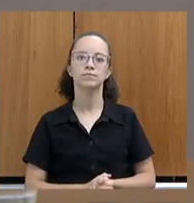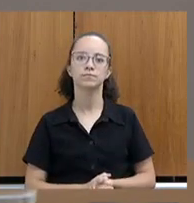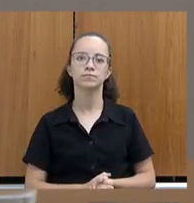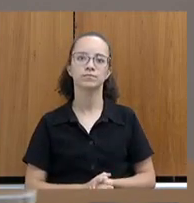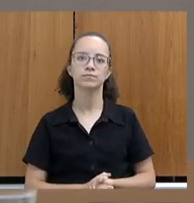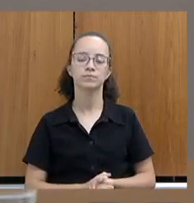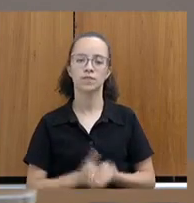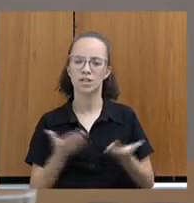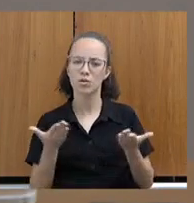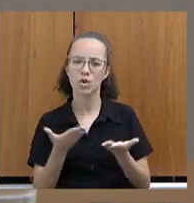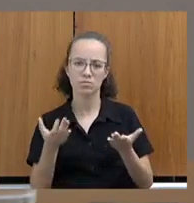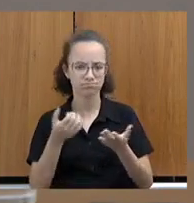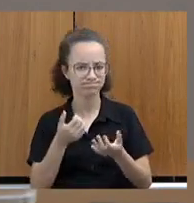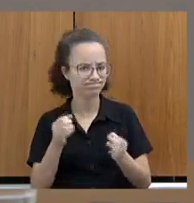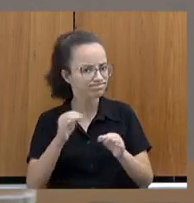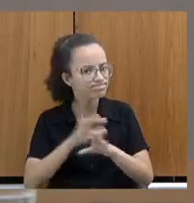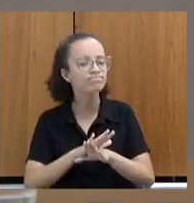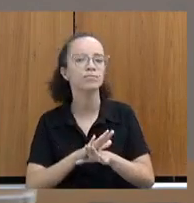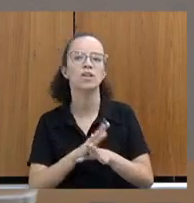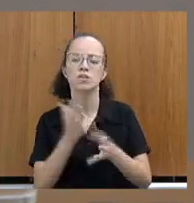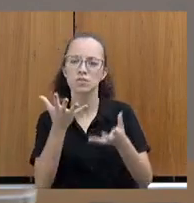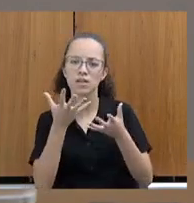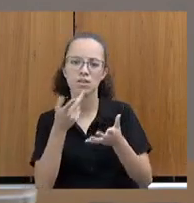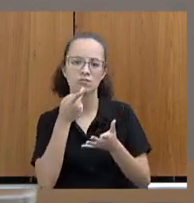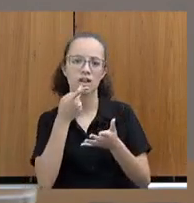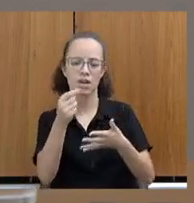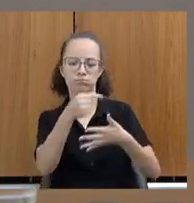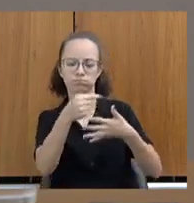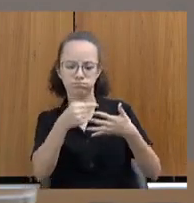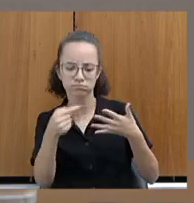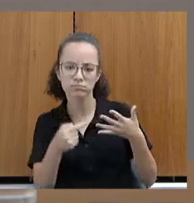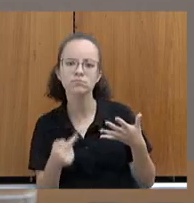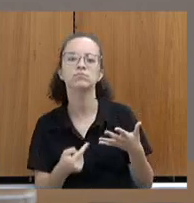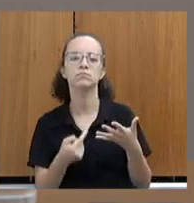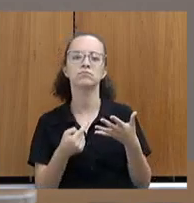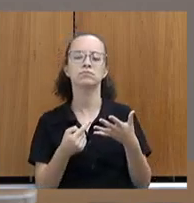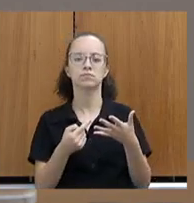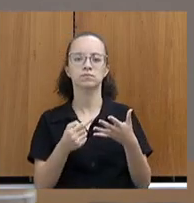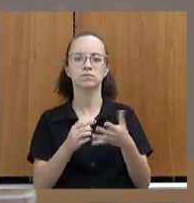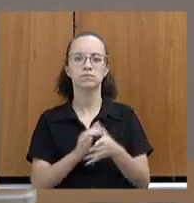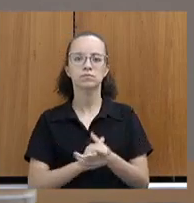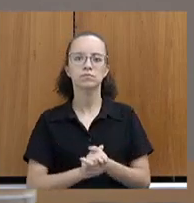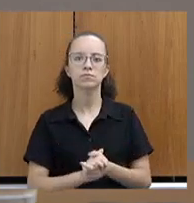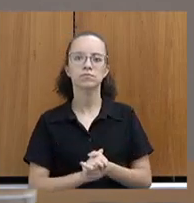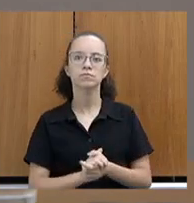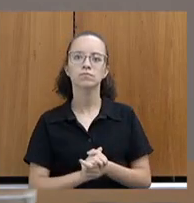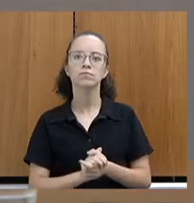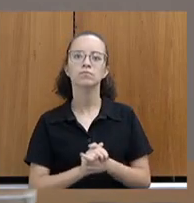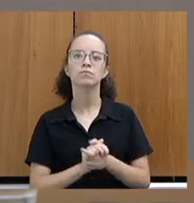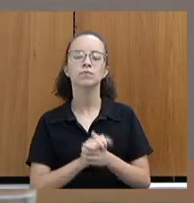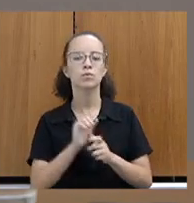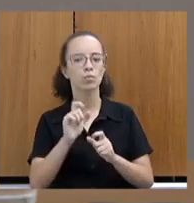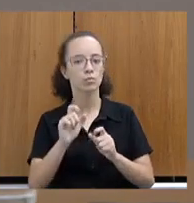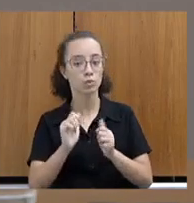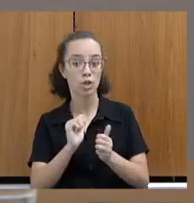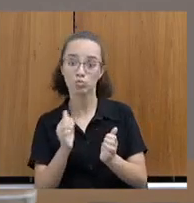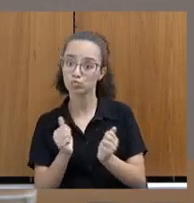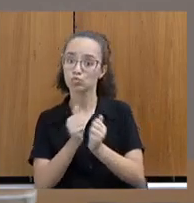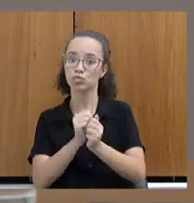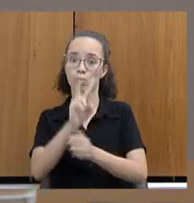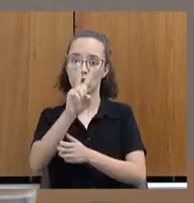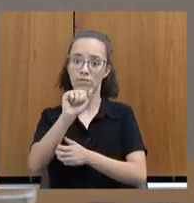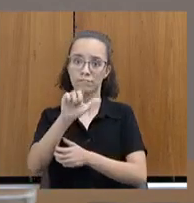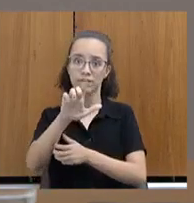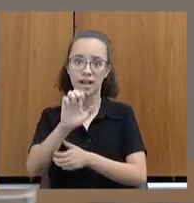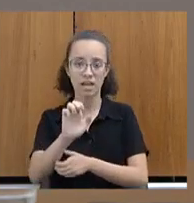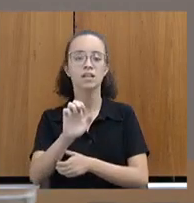E aqui, para finalizar, eu queria falar das medidas de reparação, que é um... Estamos isso junto com a Vale, que é as